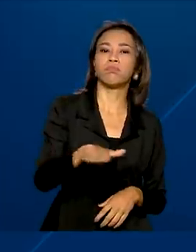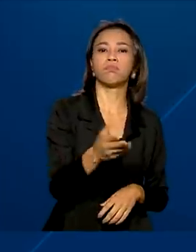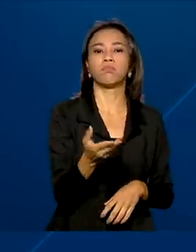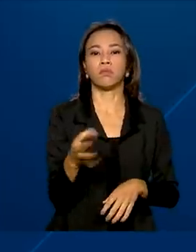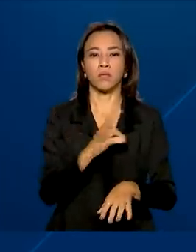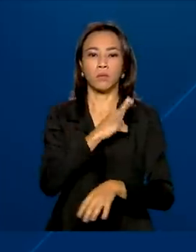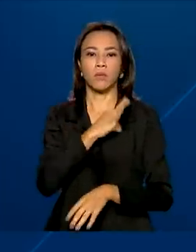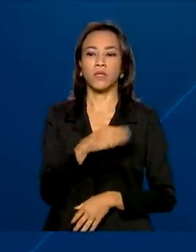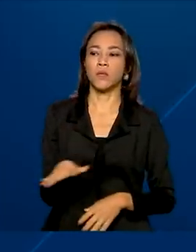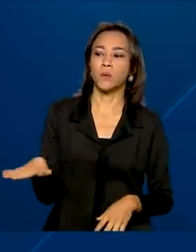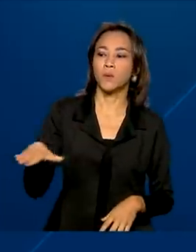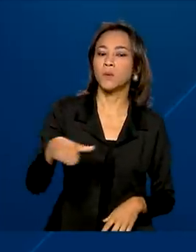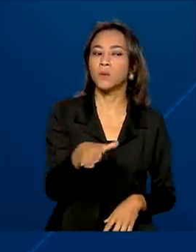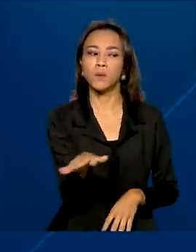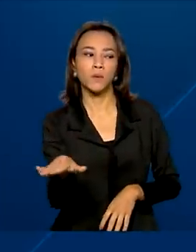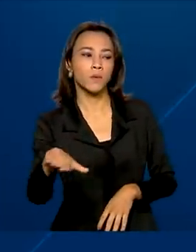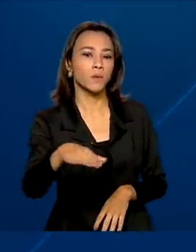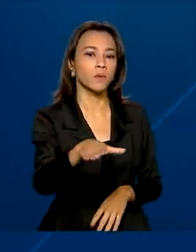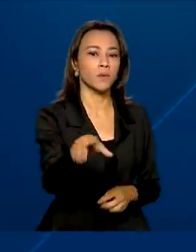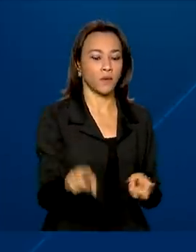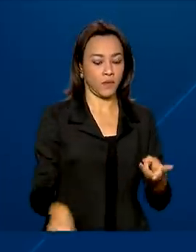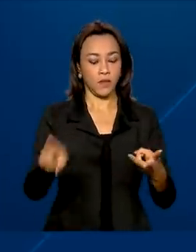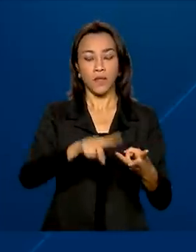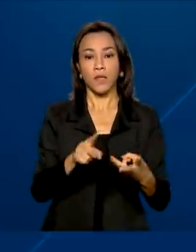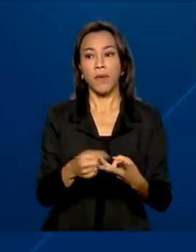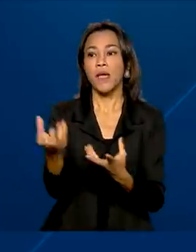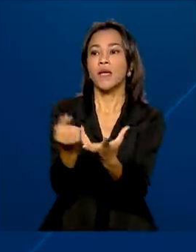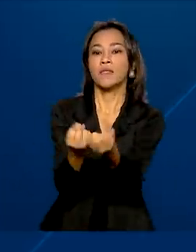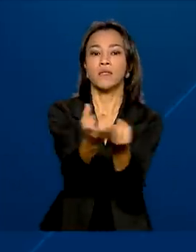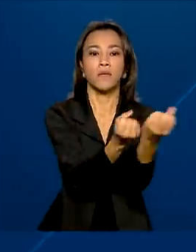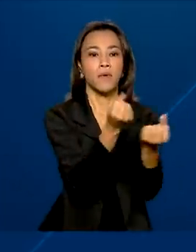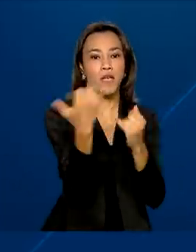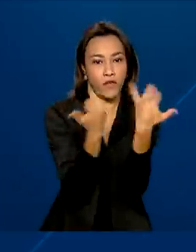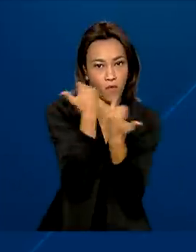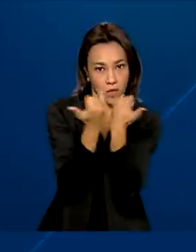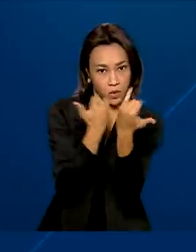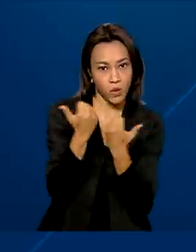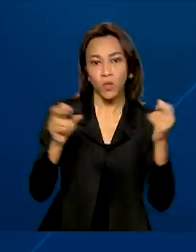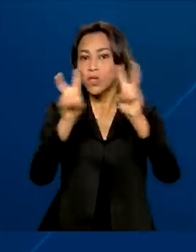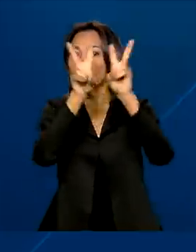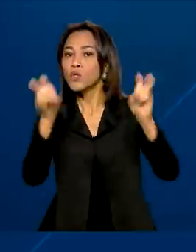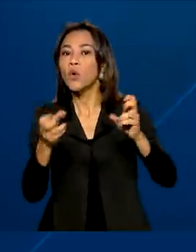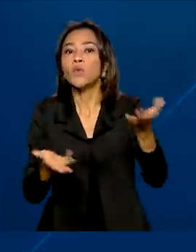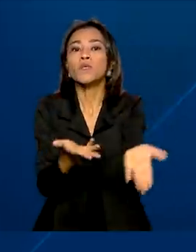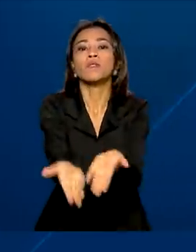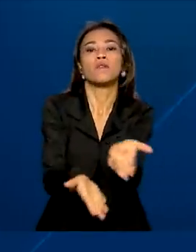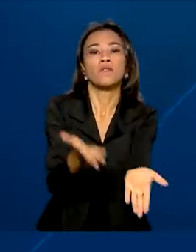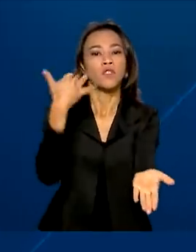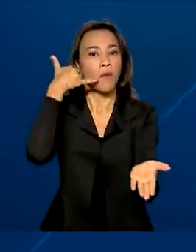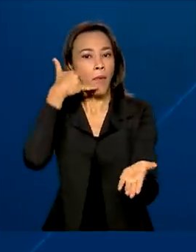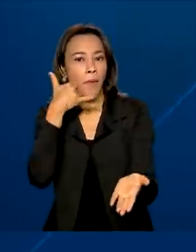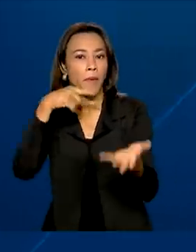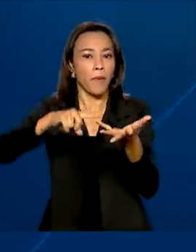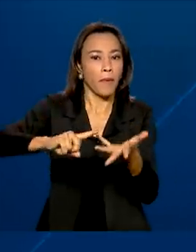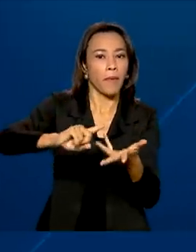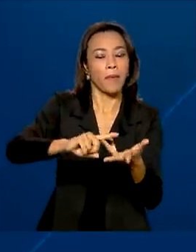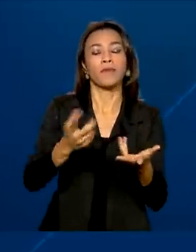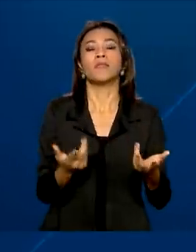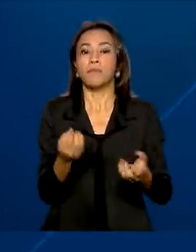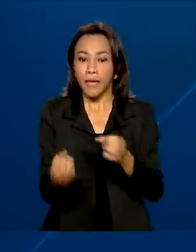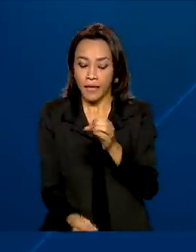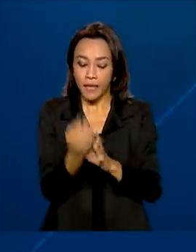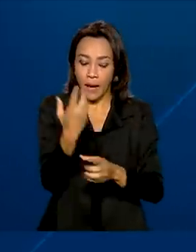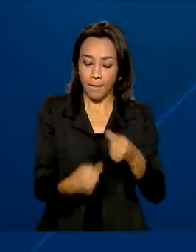país, coletar e analisar dados para fazer diagnóstico do serviço prestado e, com isso, elaborar políticas públicas,